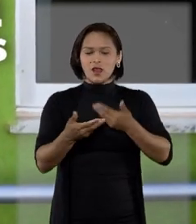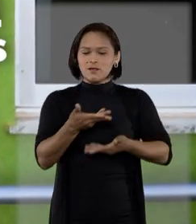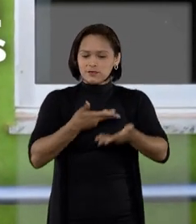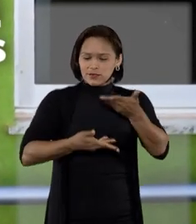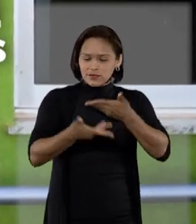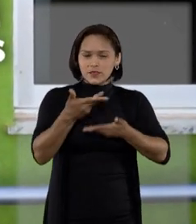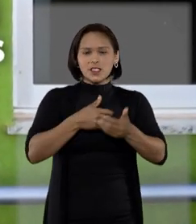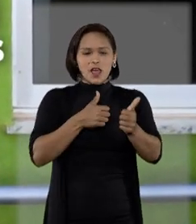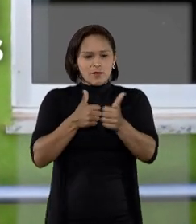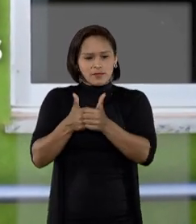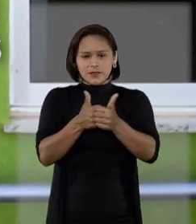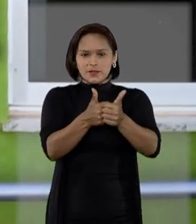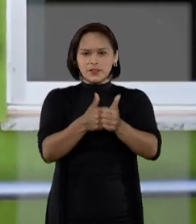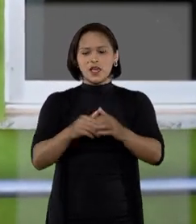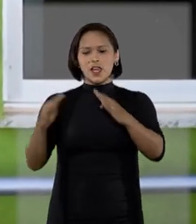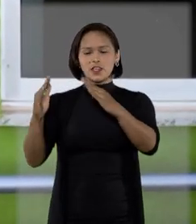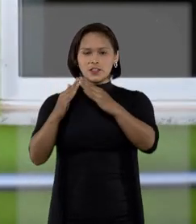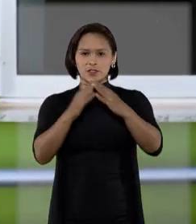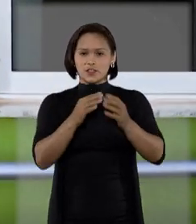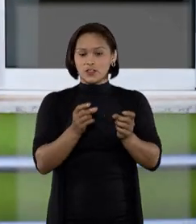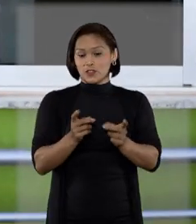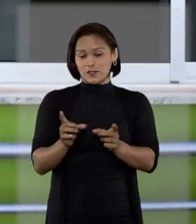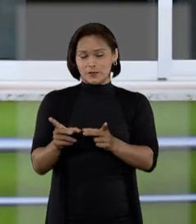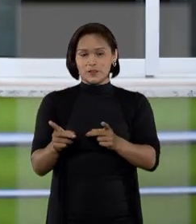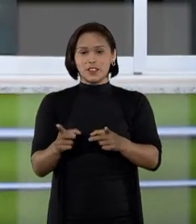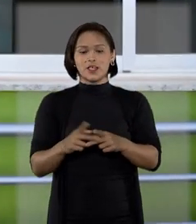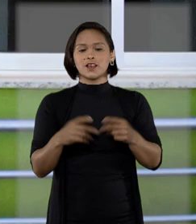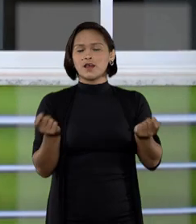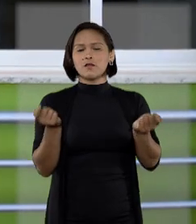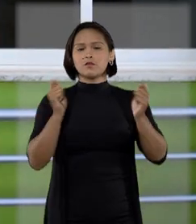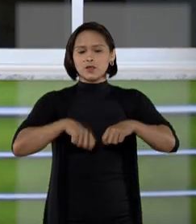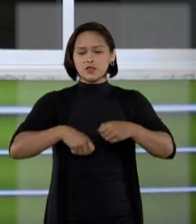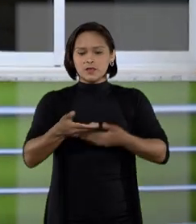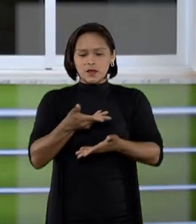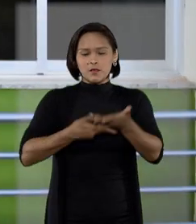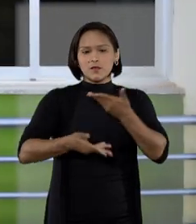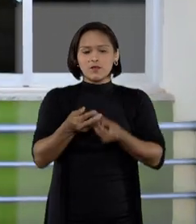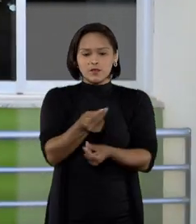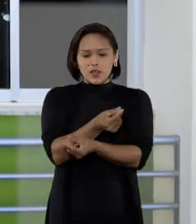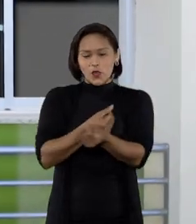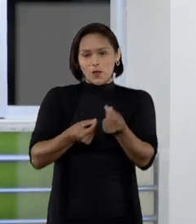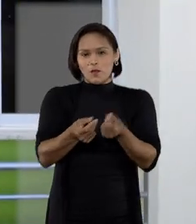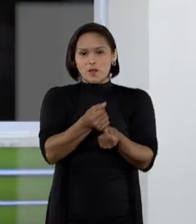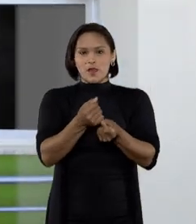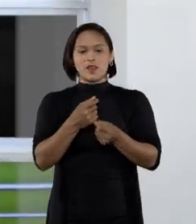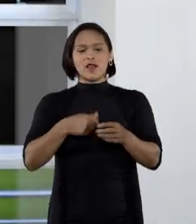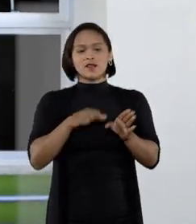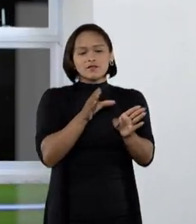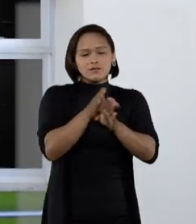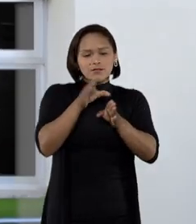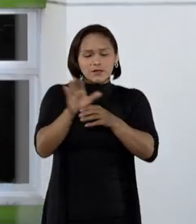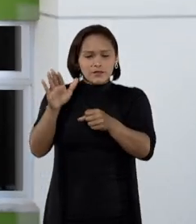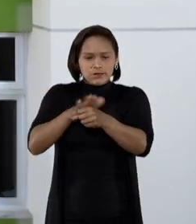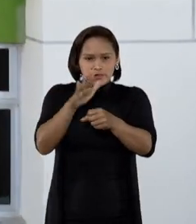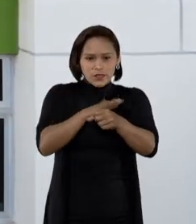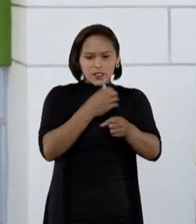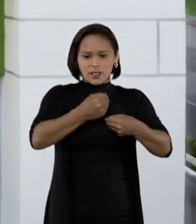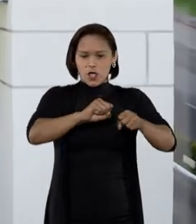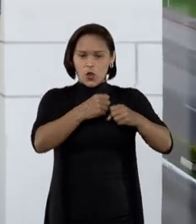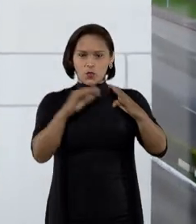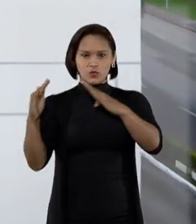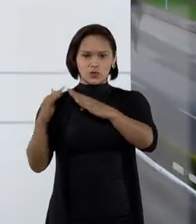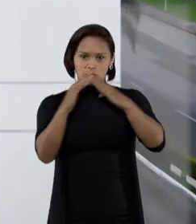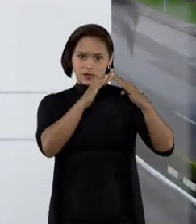intermediação de negócios imobiliários, possibilitando a movimentação no mercado que fomenta a cadeia da